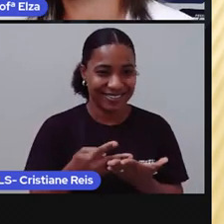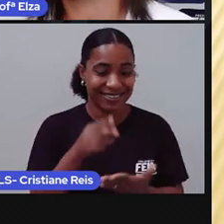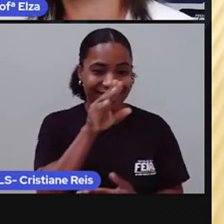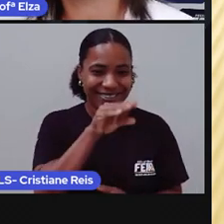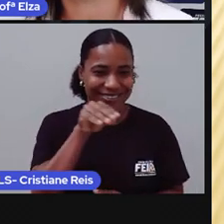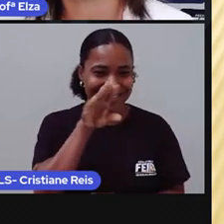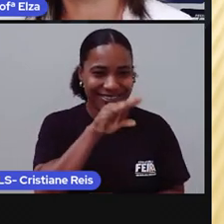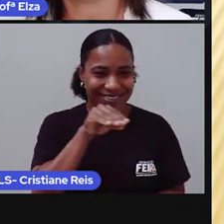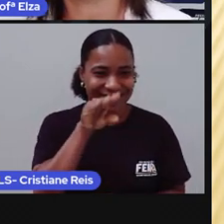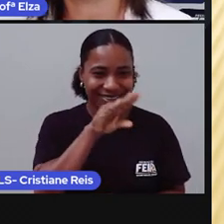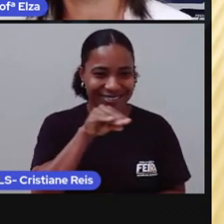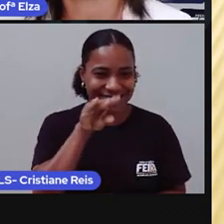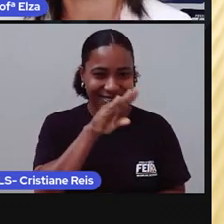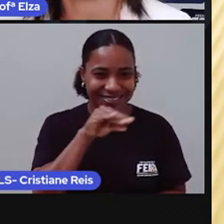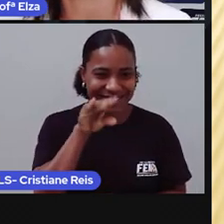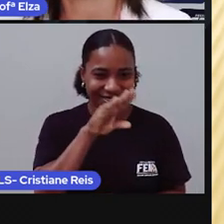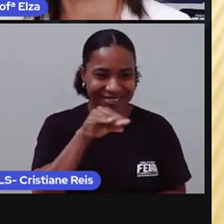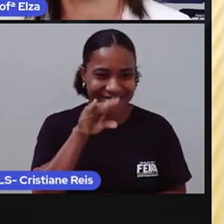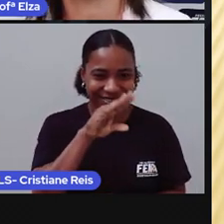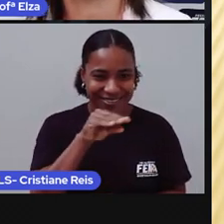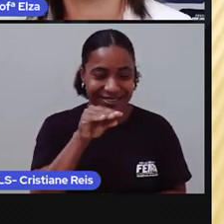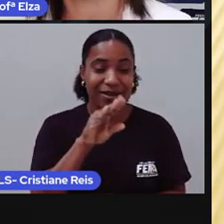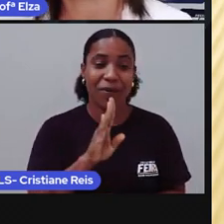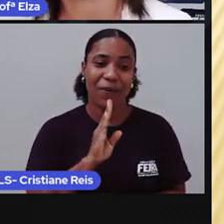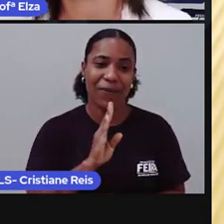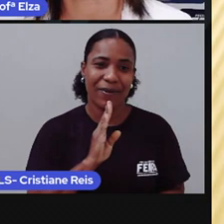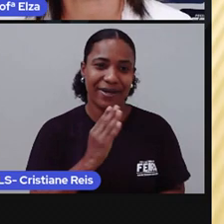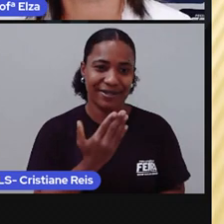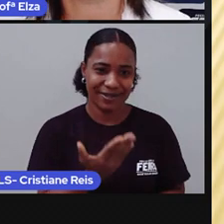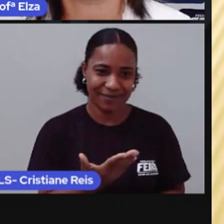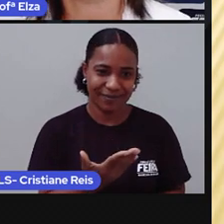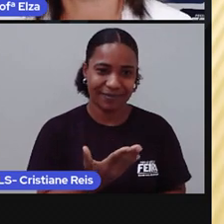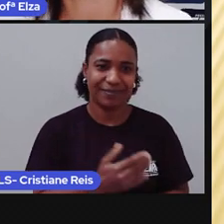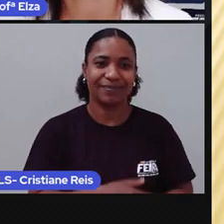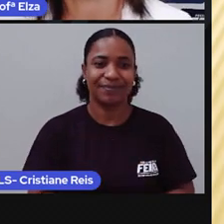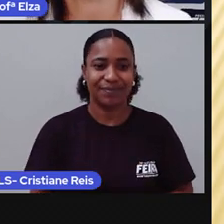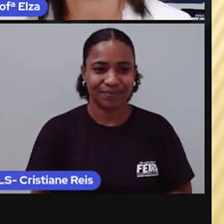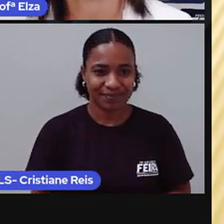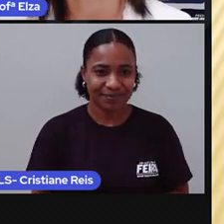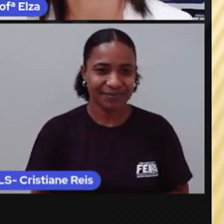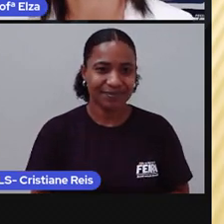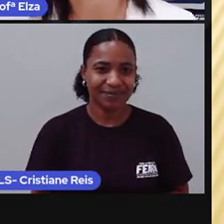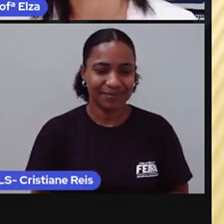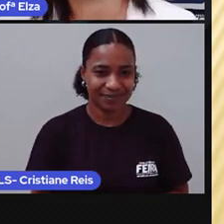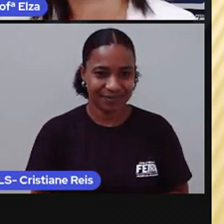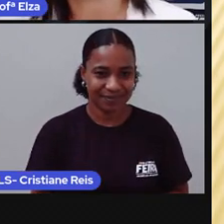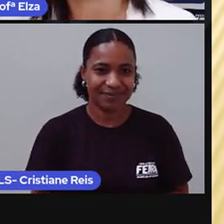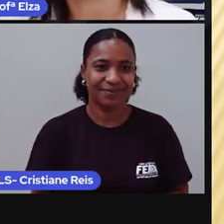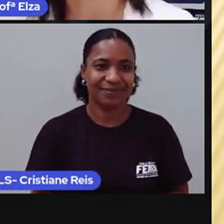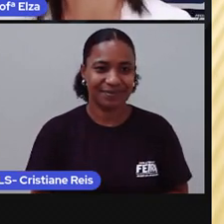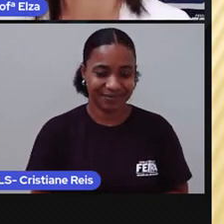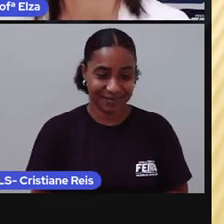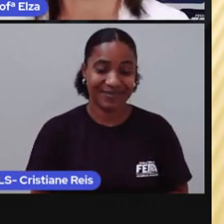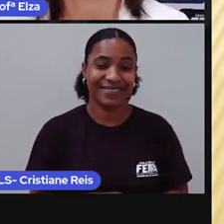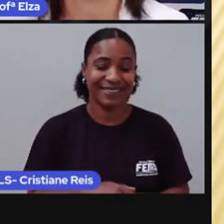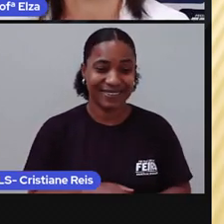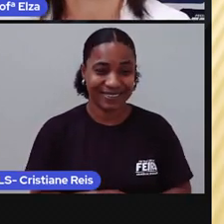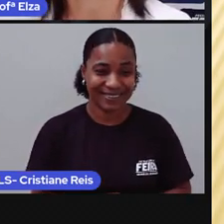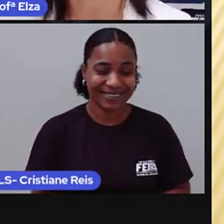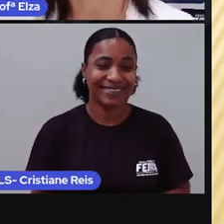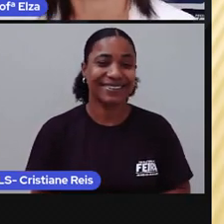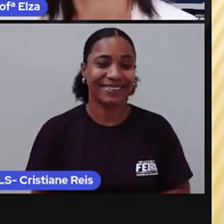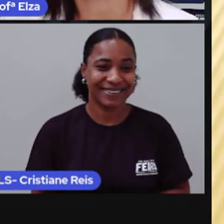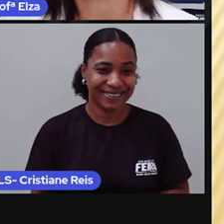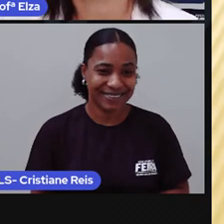pain drive, play, reality show, shopping center, site, slide, stop,